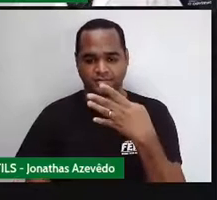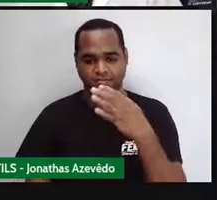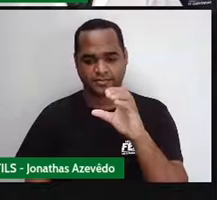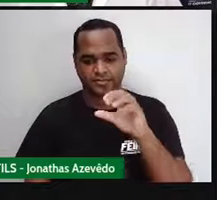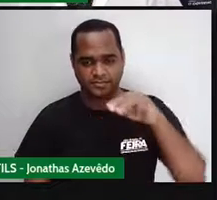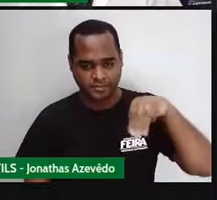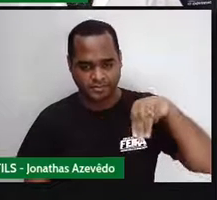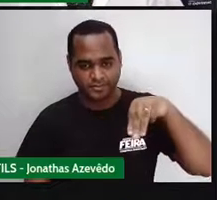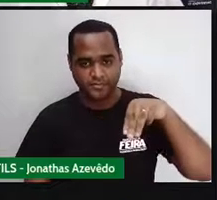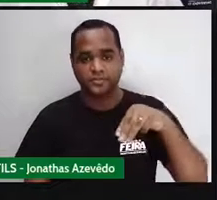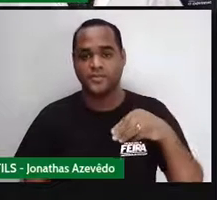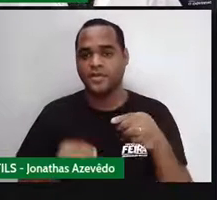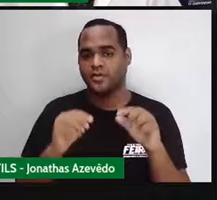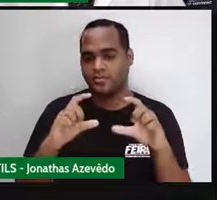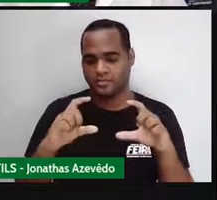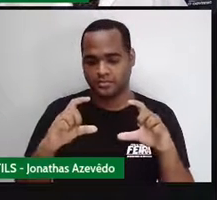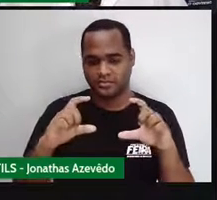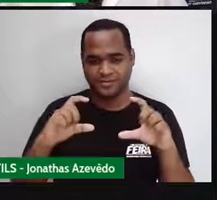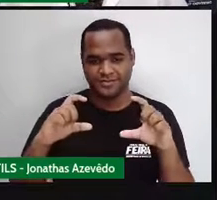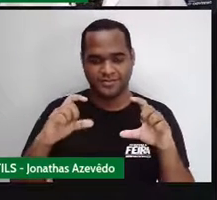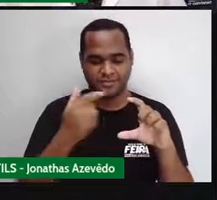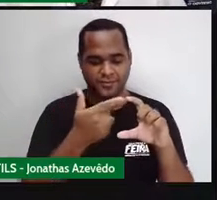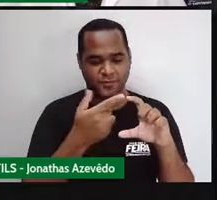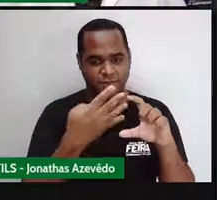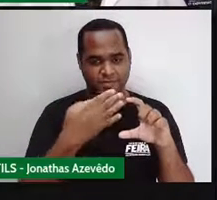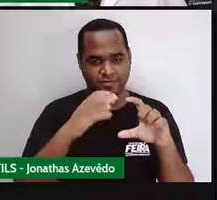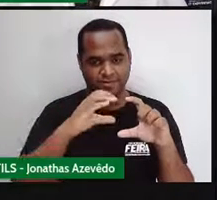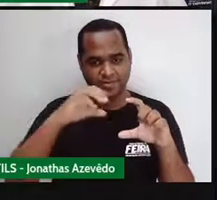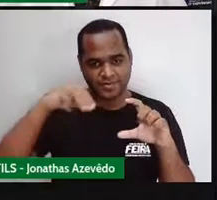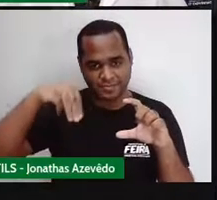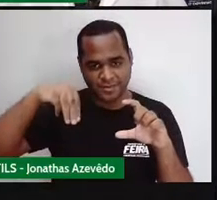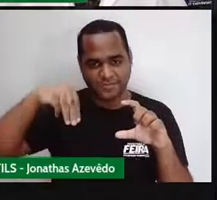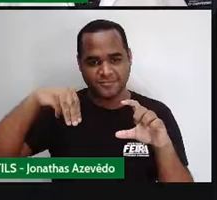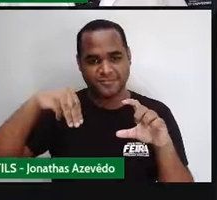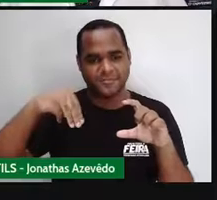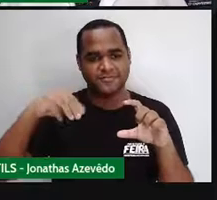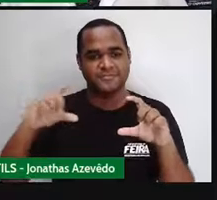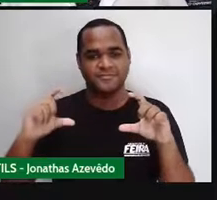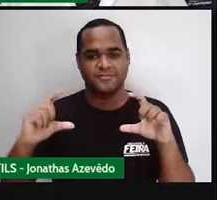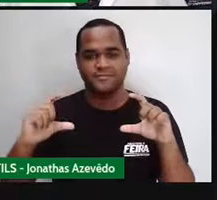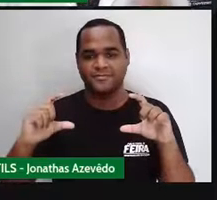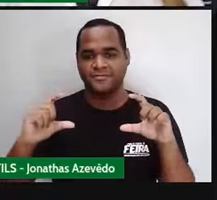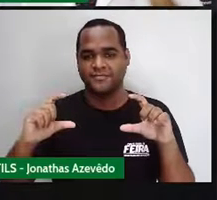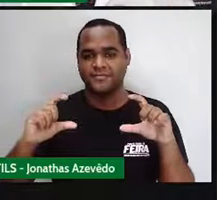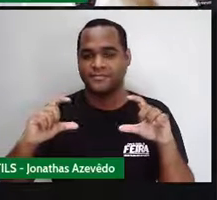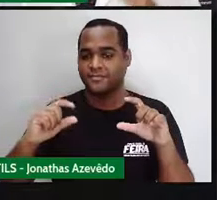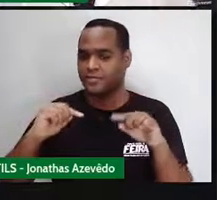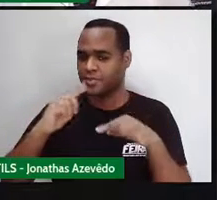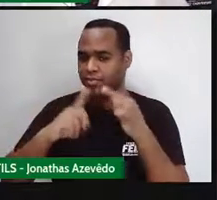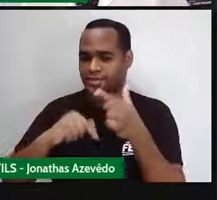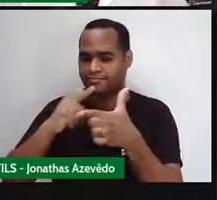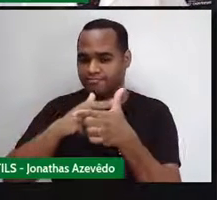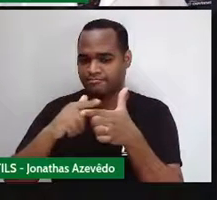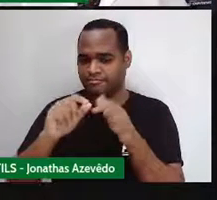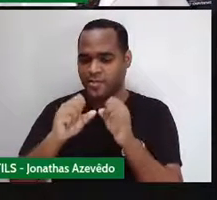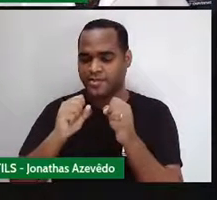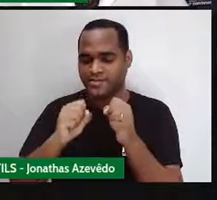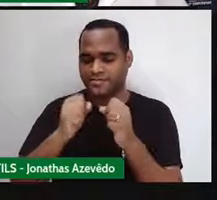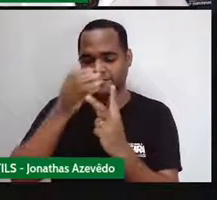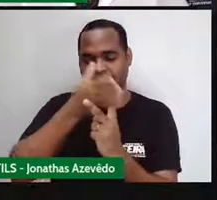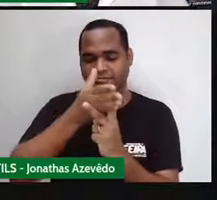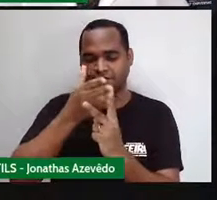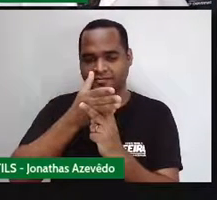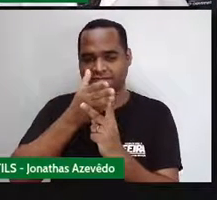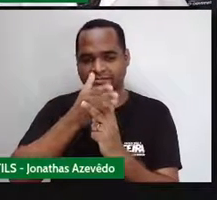entre parênteses, só para organizar. Depois, a gente vai dividir ele por 2.